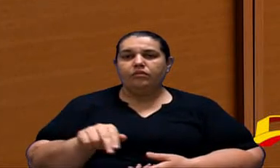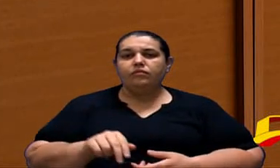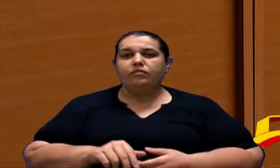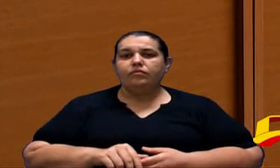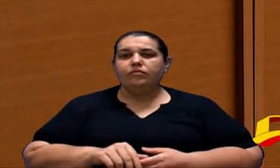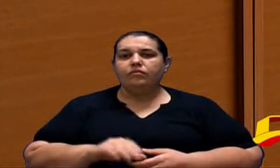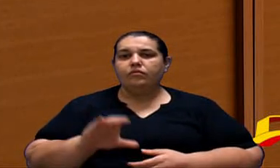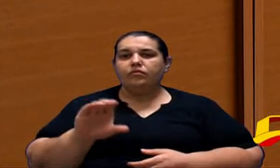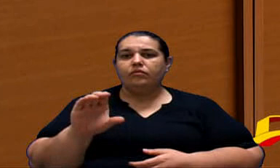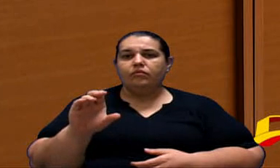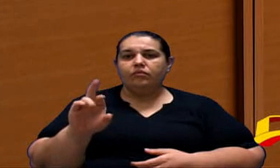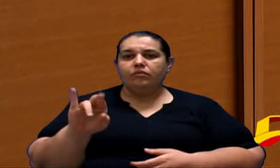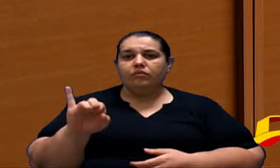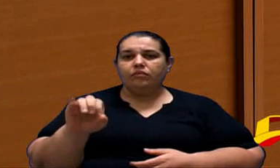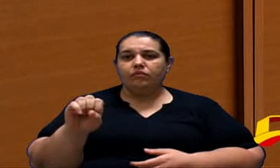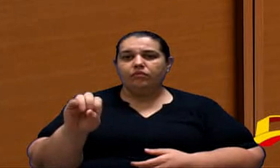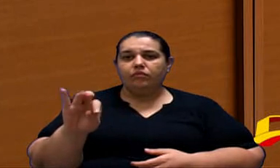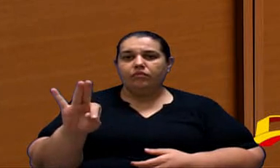Cristiano